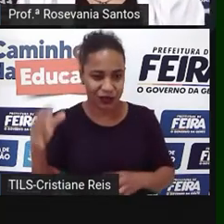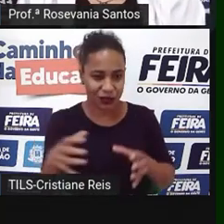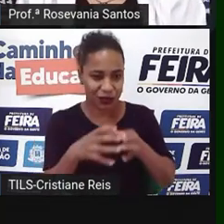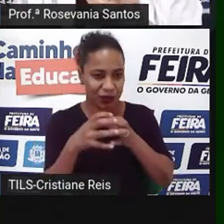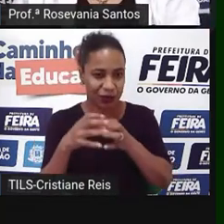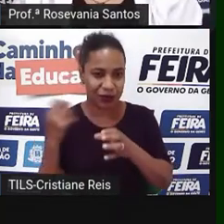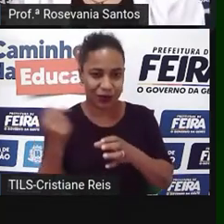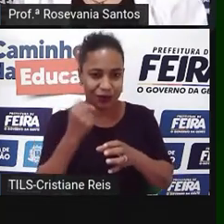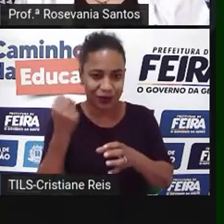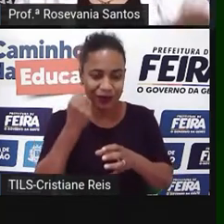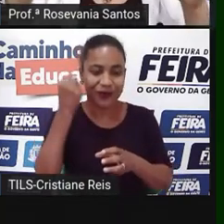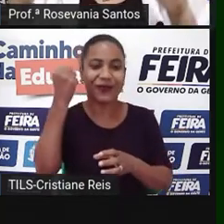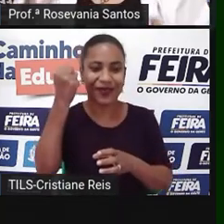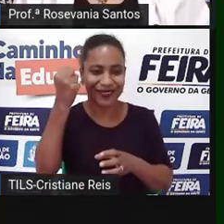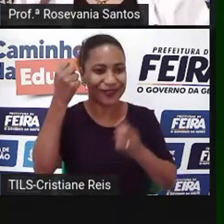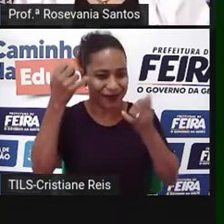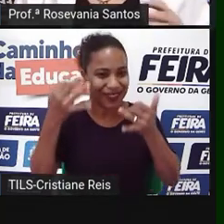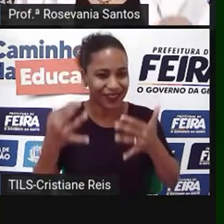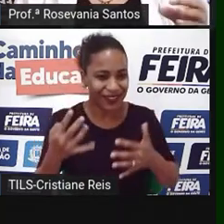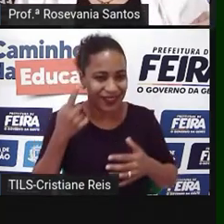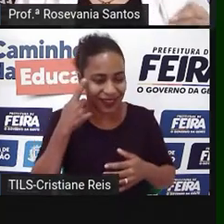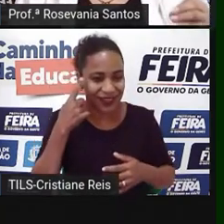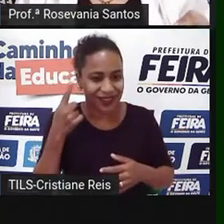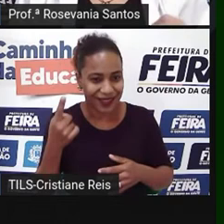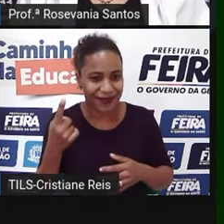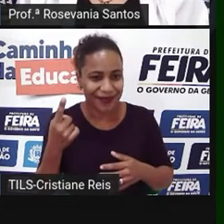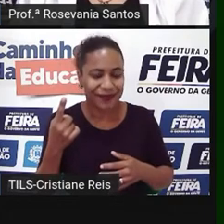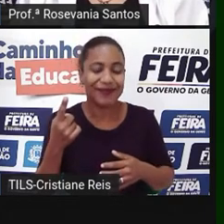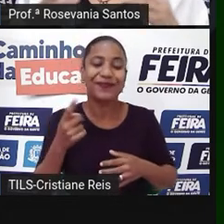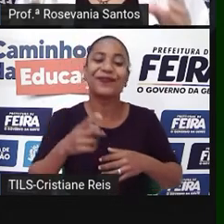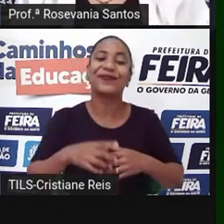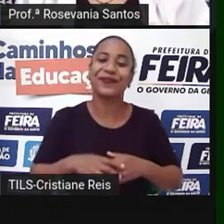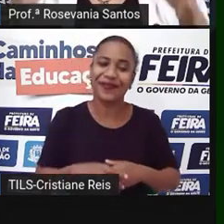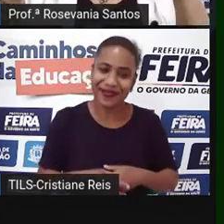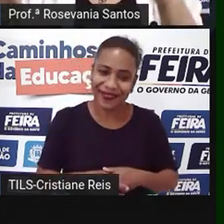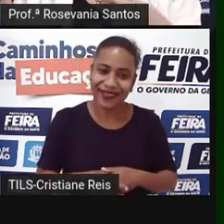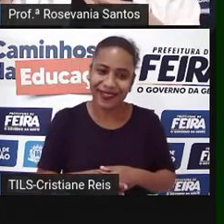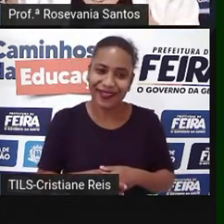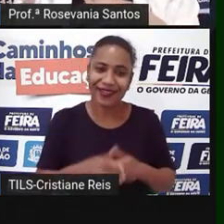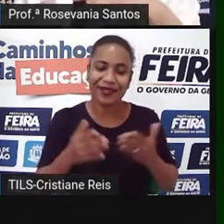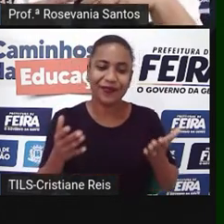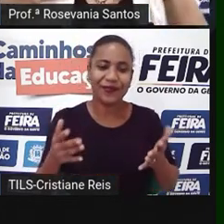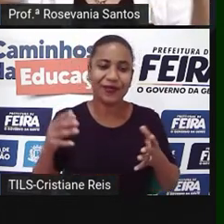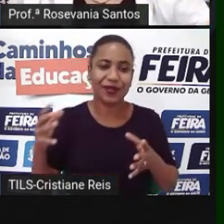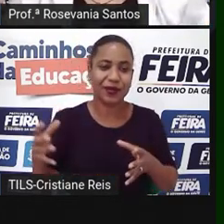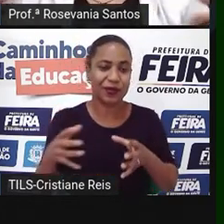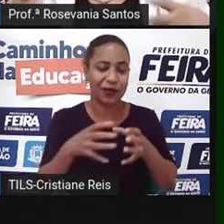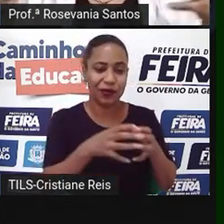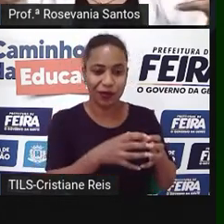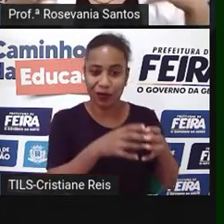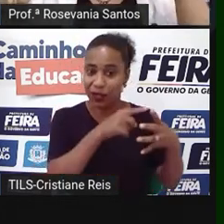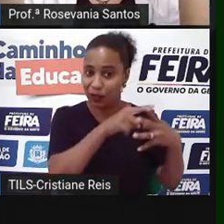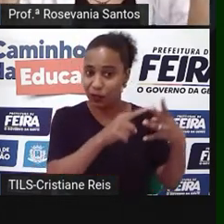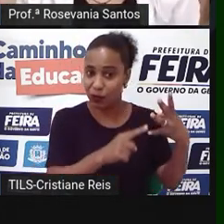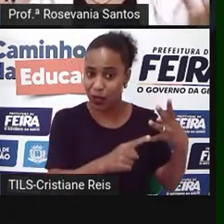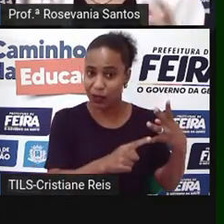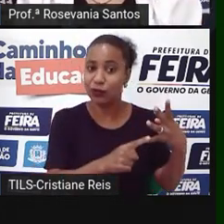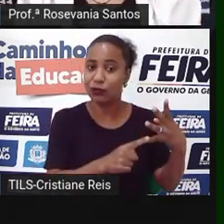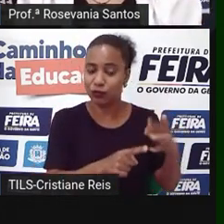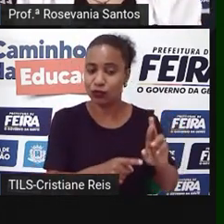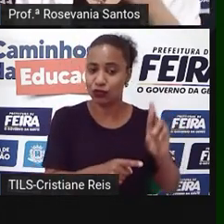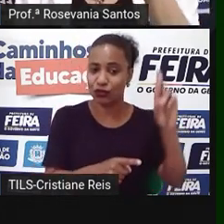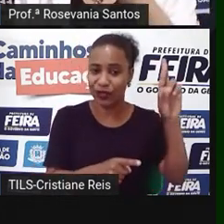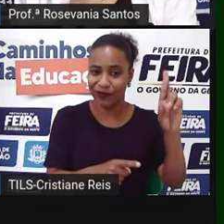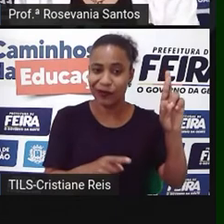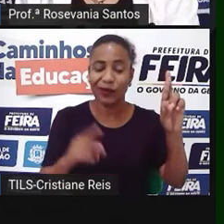na tela anterior, que a gente estava falando, né? Sobre essa questão de você estar, né? Do Sudeste Asiático, de você